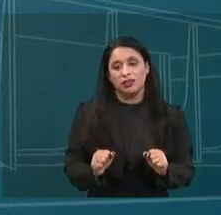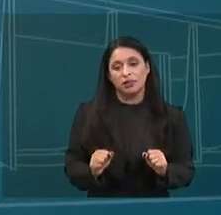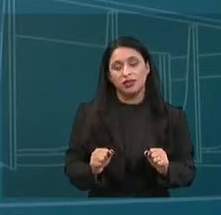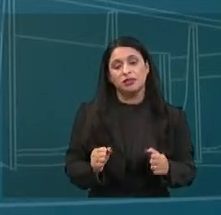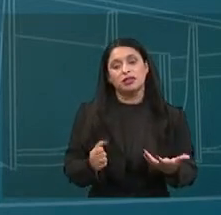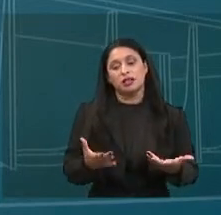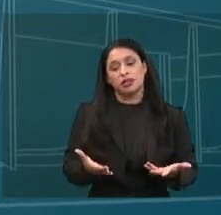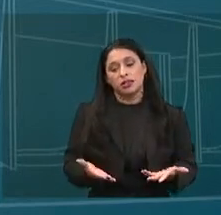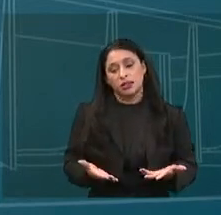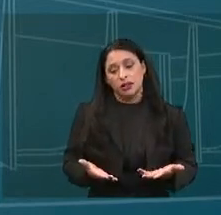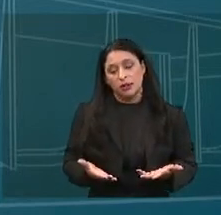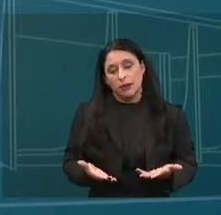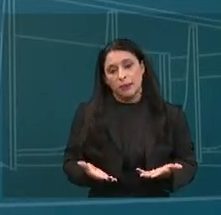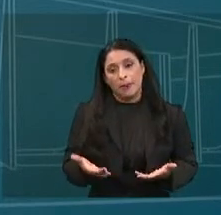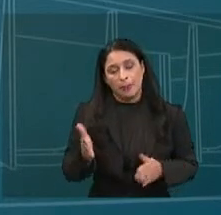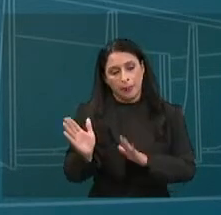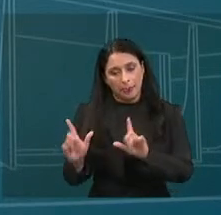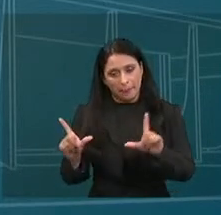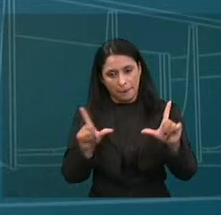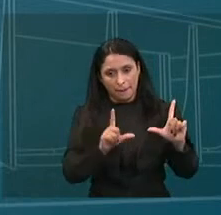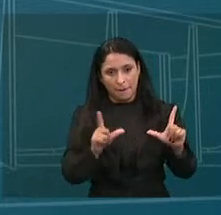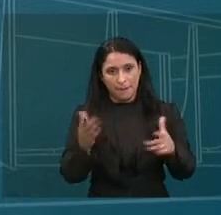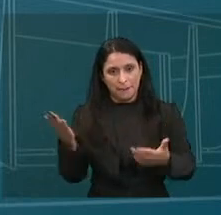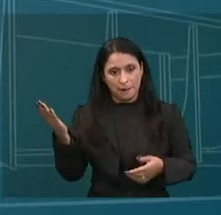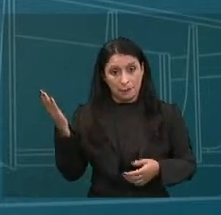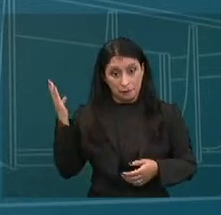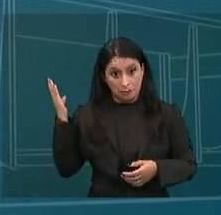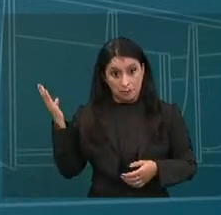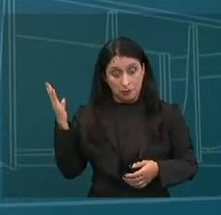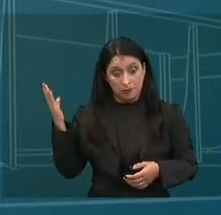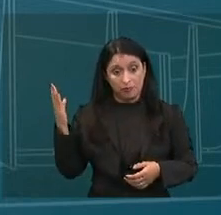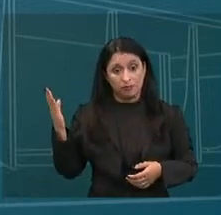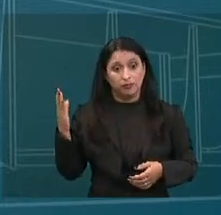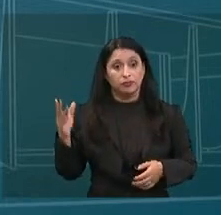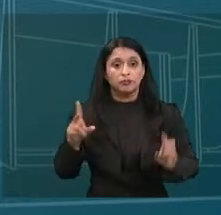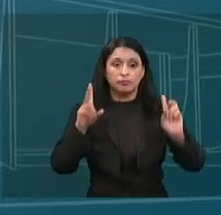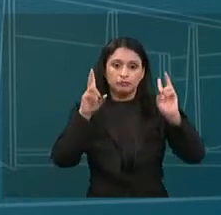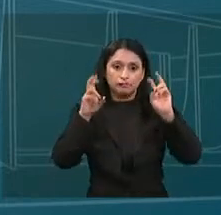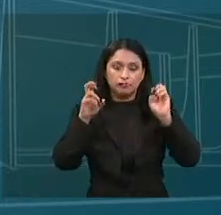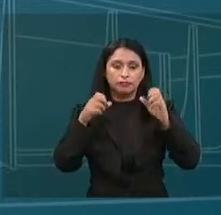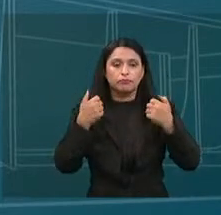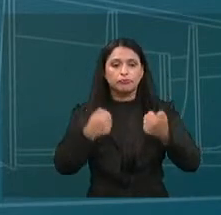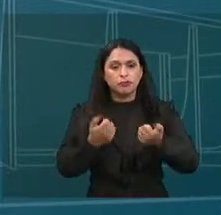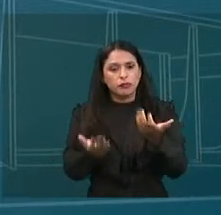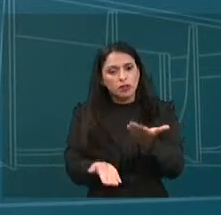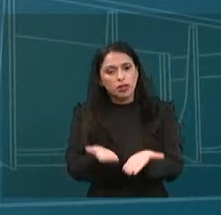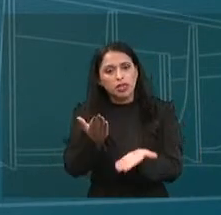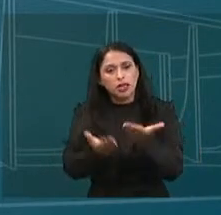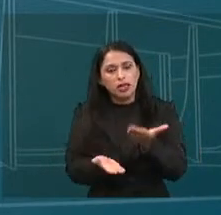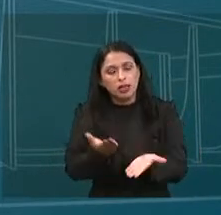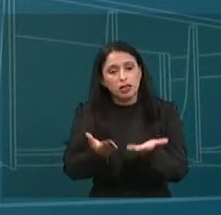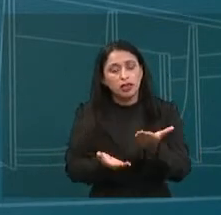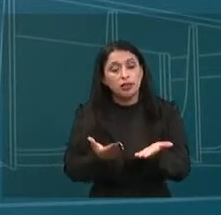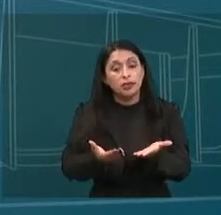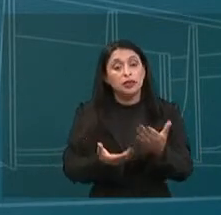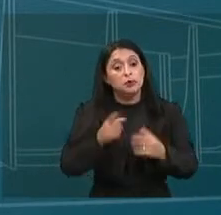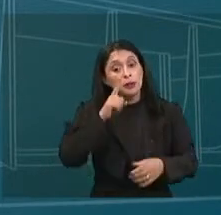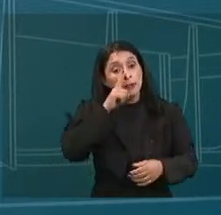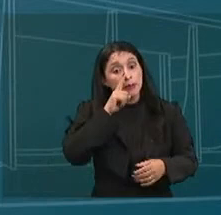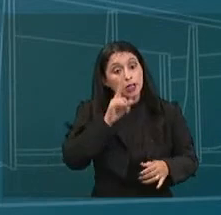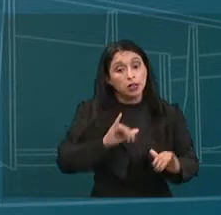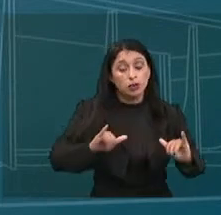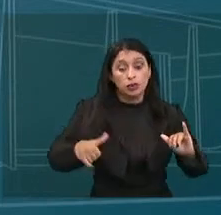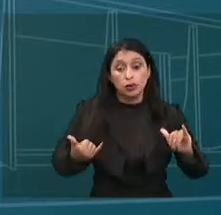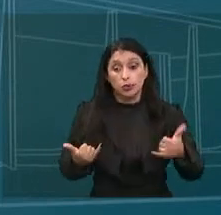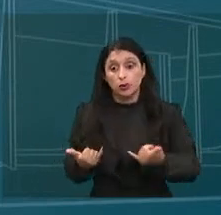potência. Próximo, por favor. É justamente sobre esse necessário equilíbrio entre riscos e oportunidades que é